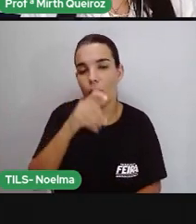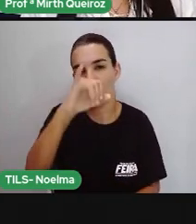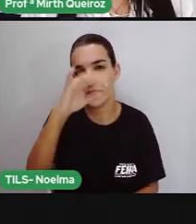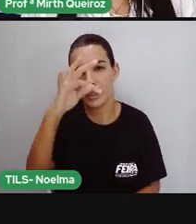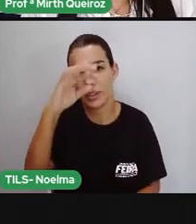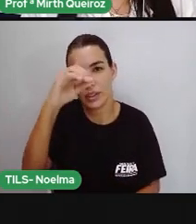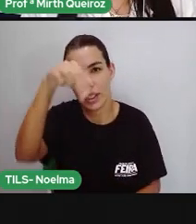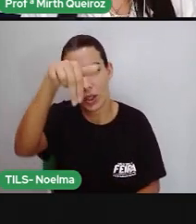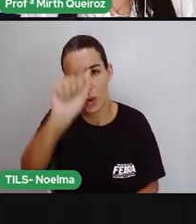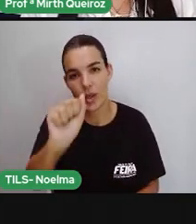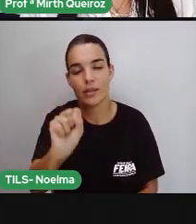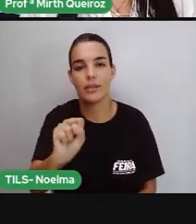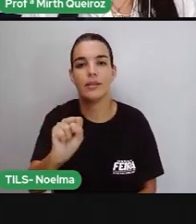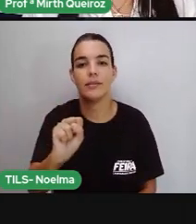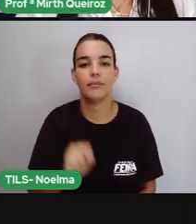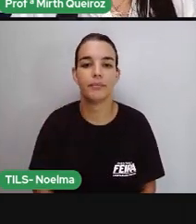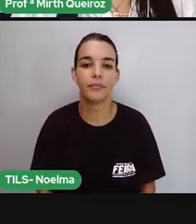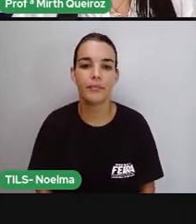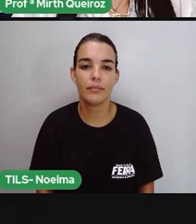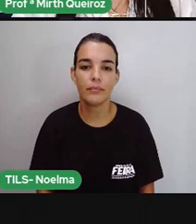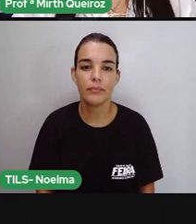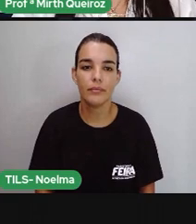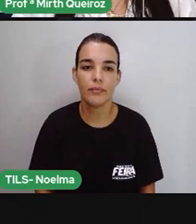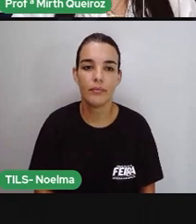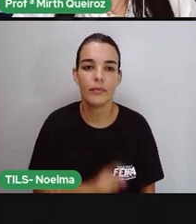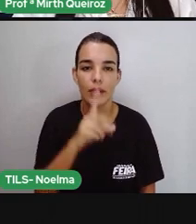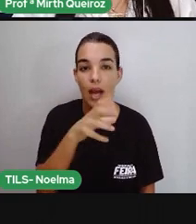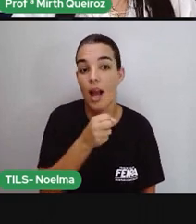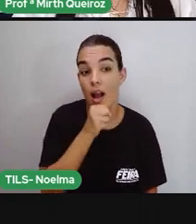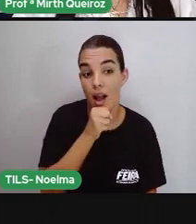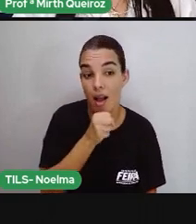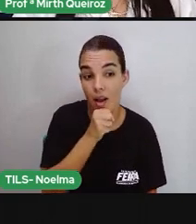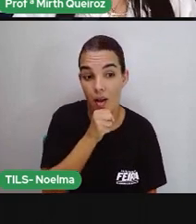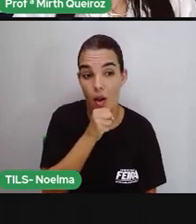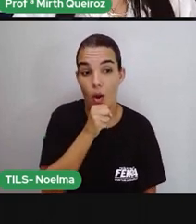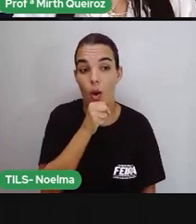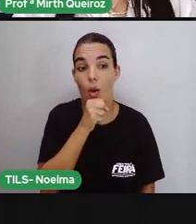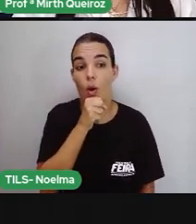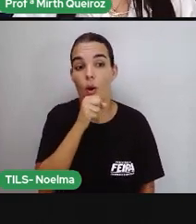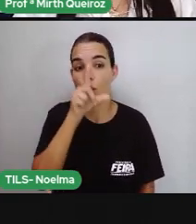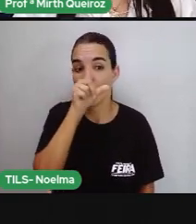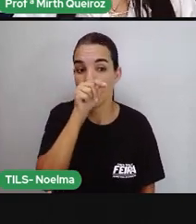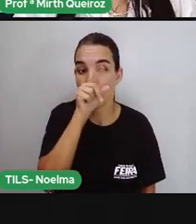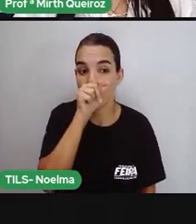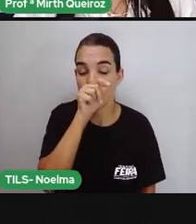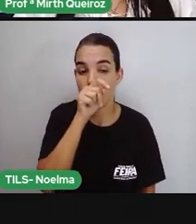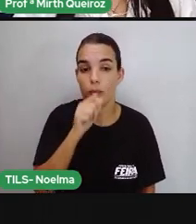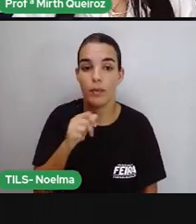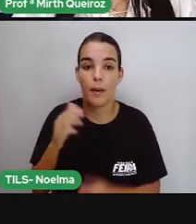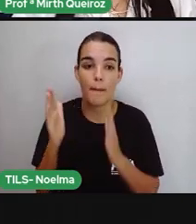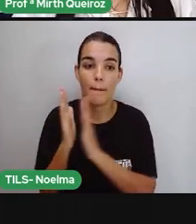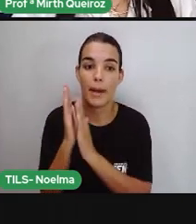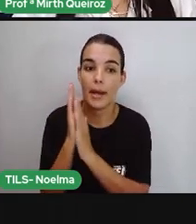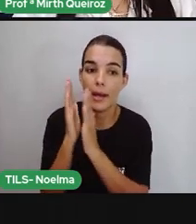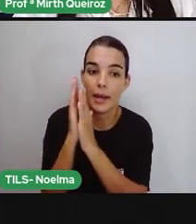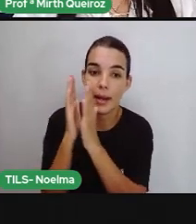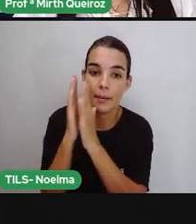palavras oxítonas. Olha só. Avó, urubu, parabéns,